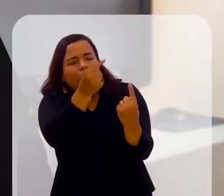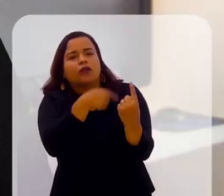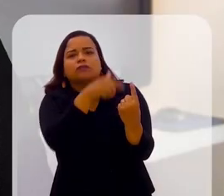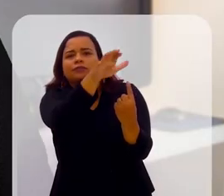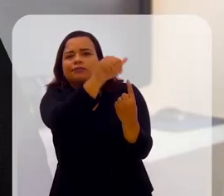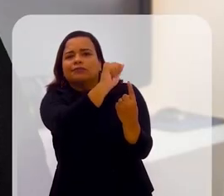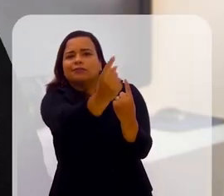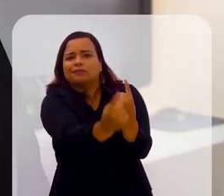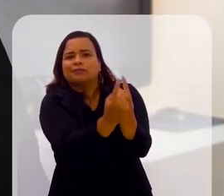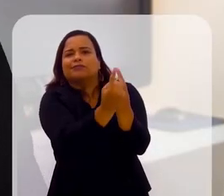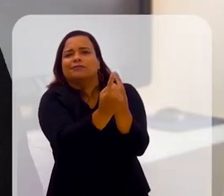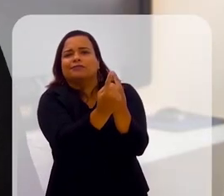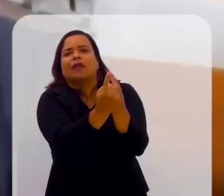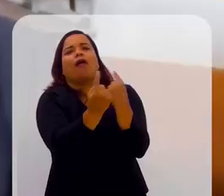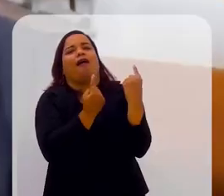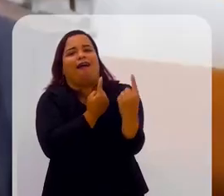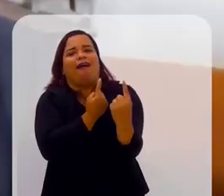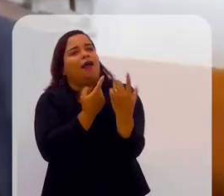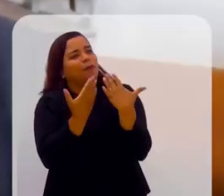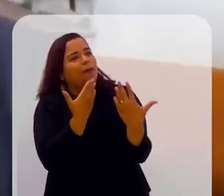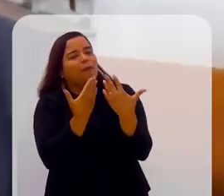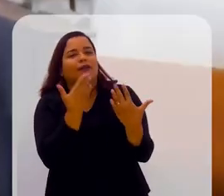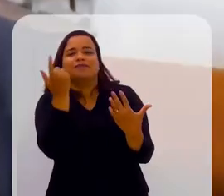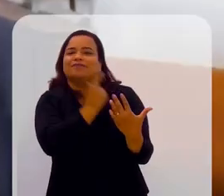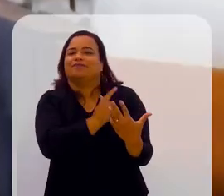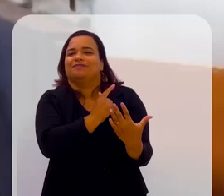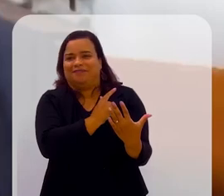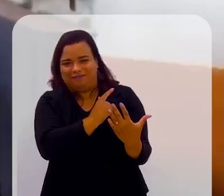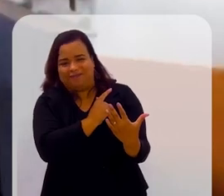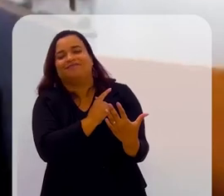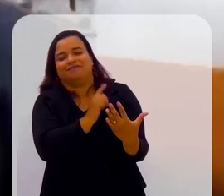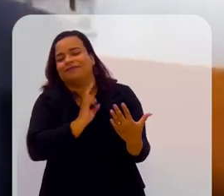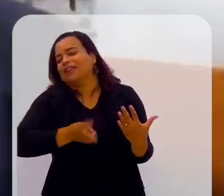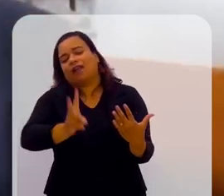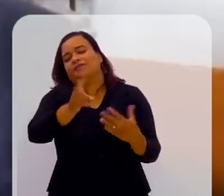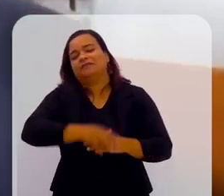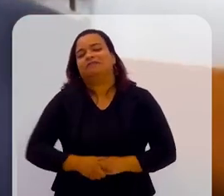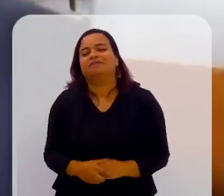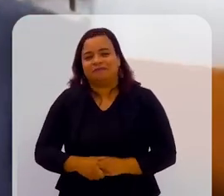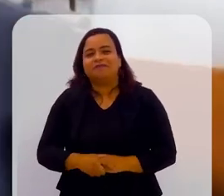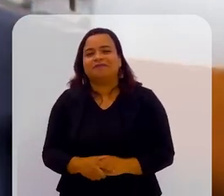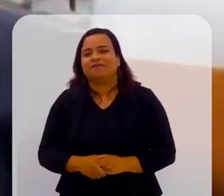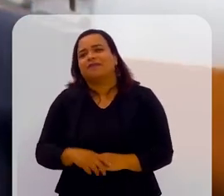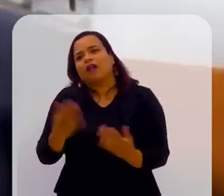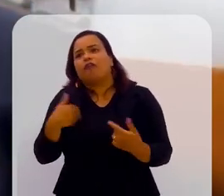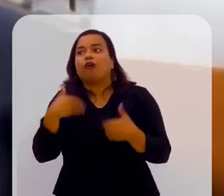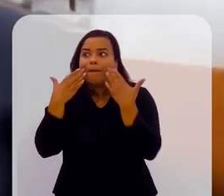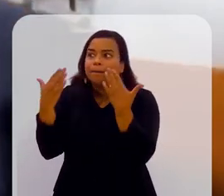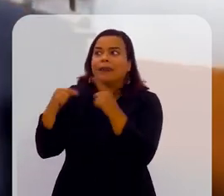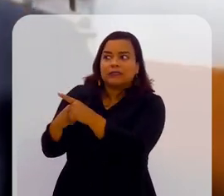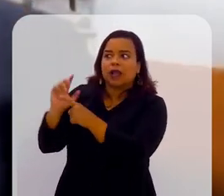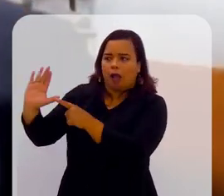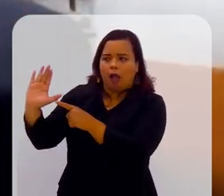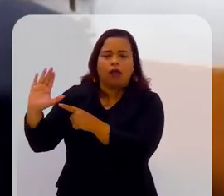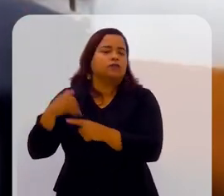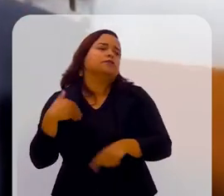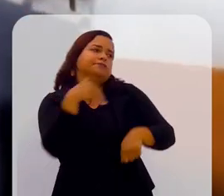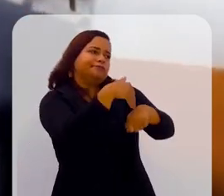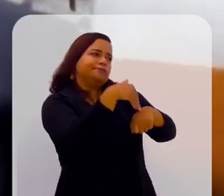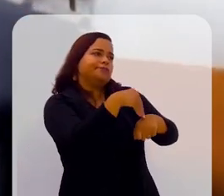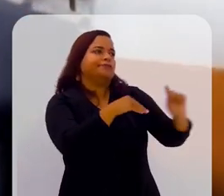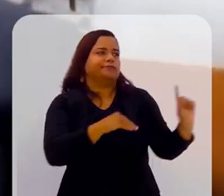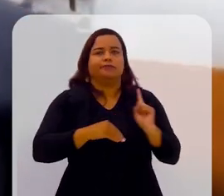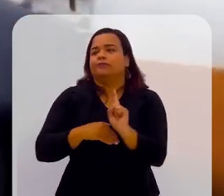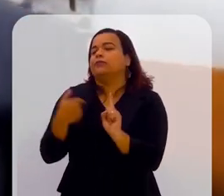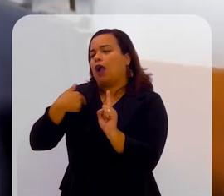conheço você. Responsável. Você conhece alguém. Ah, eu vou te apresentar o fulano de estar. Ele está procurando alguma